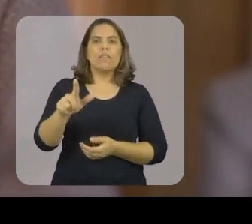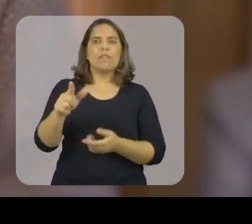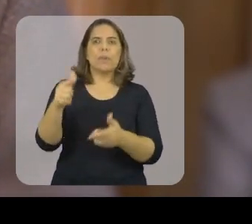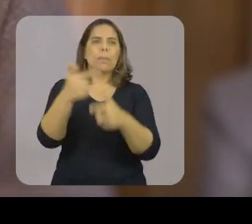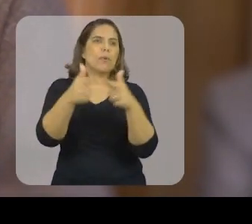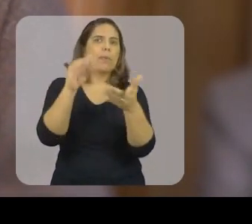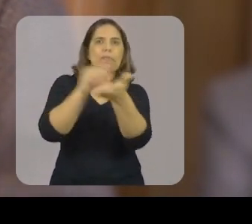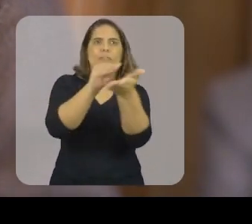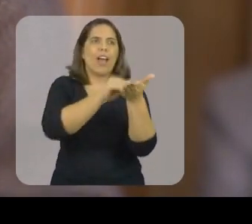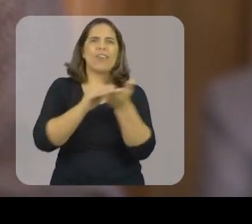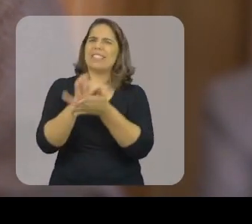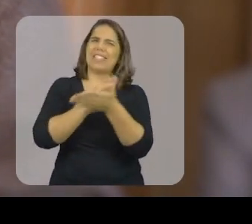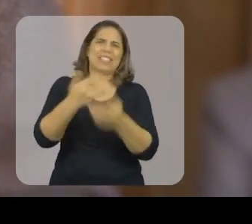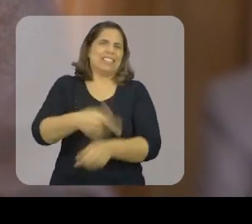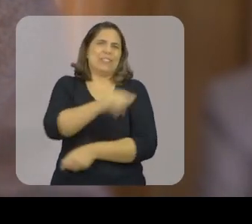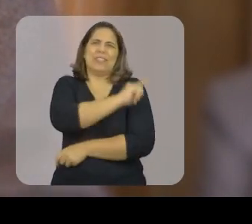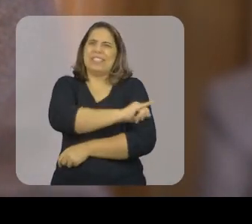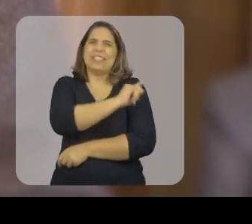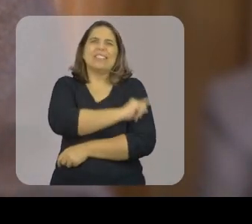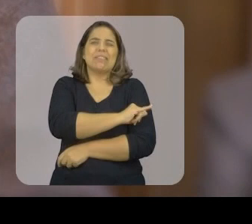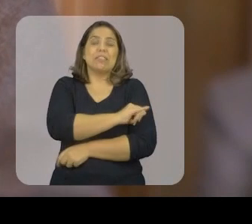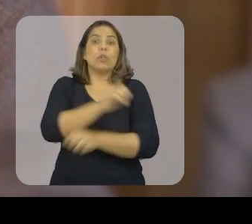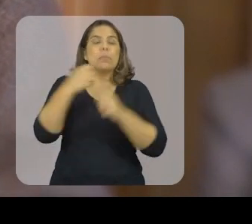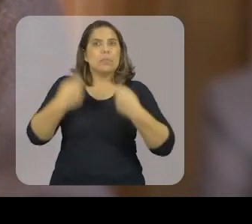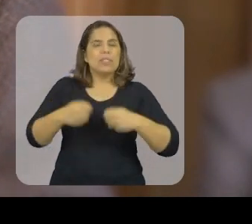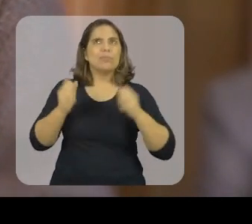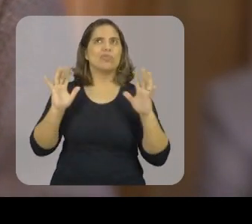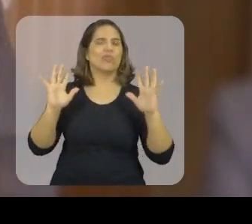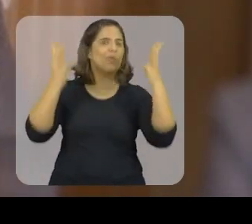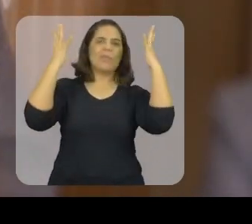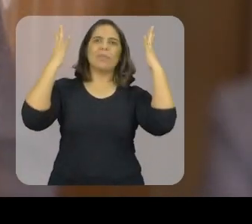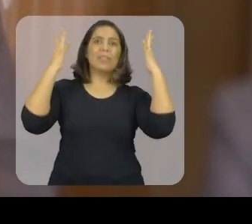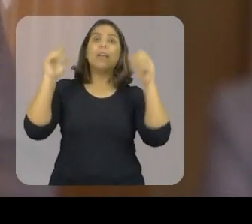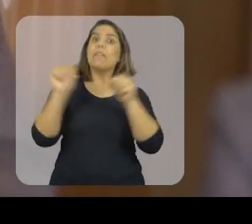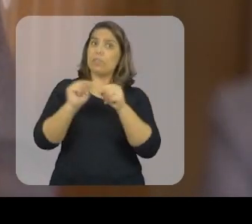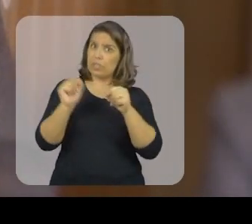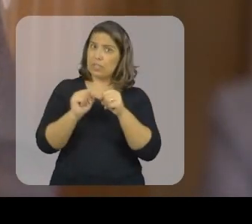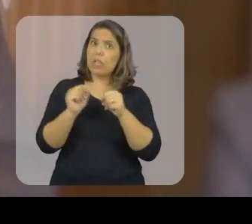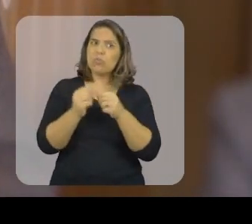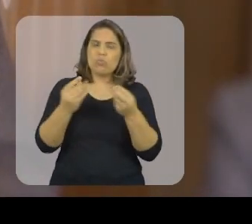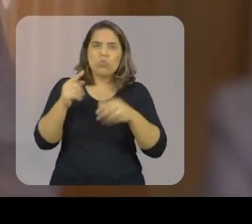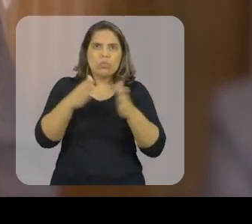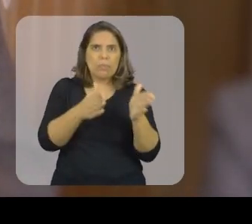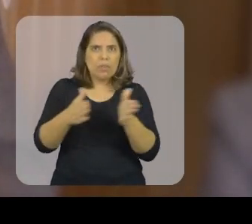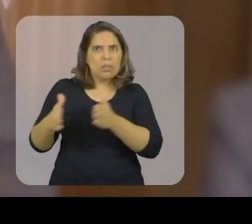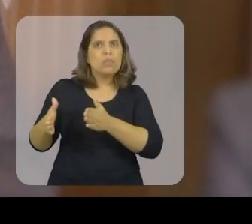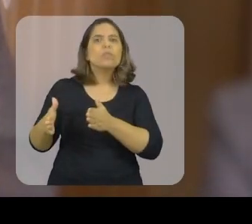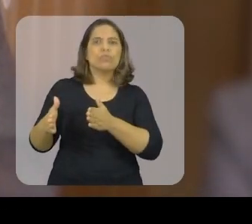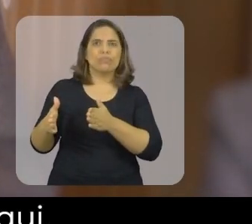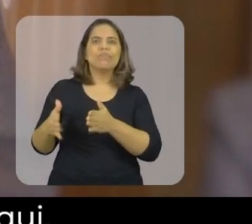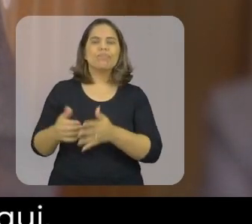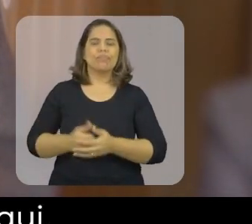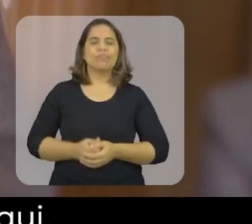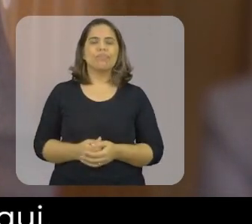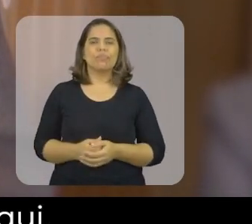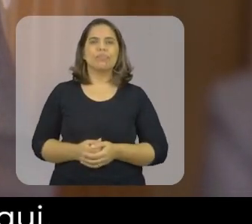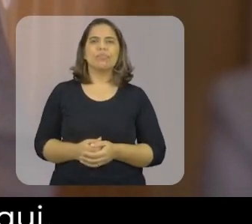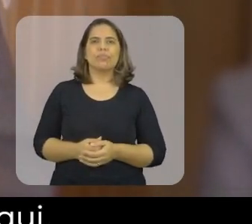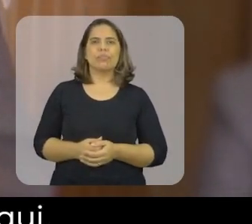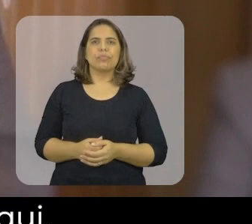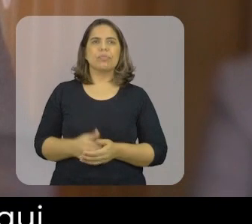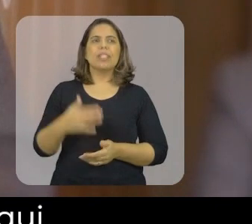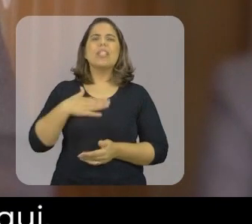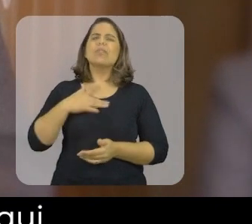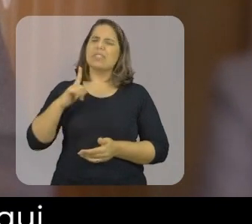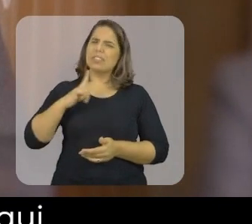lacuna aqui na cidade do Rio de Janeiro. Então, temos que comemorar. Nós fizemos muito nesse período. E eu